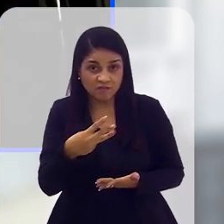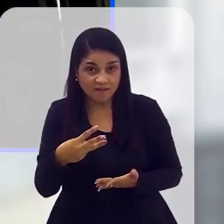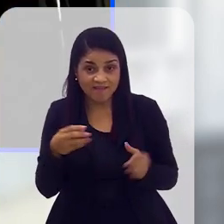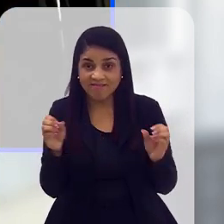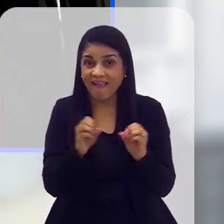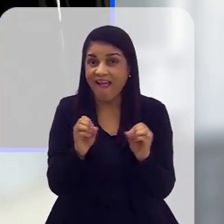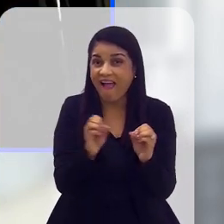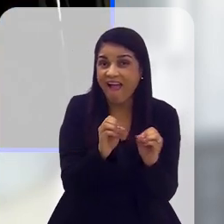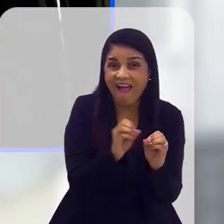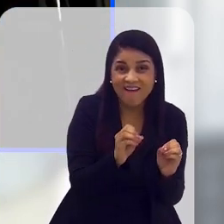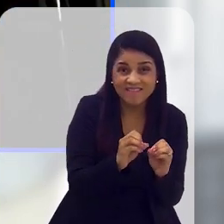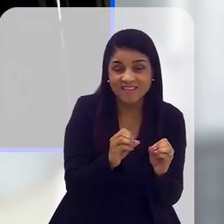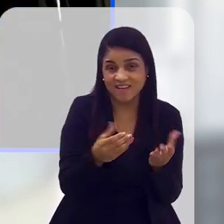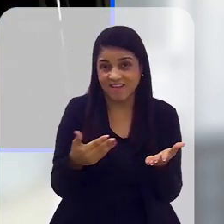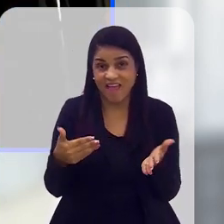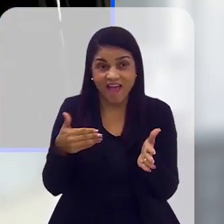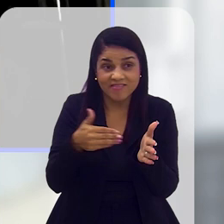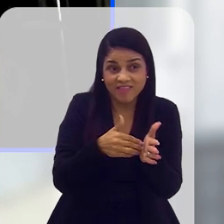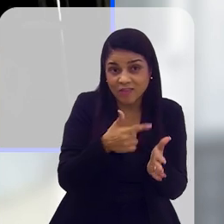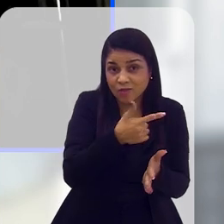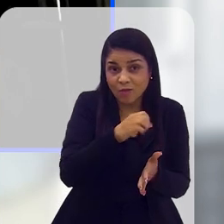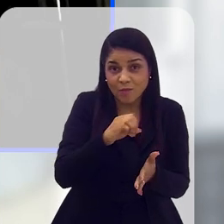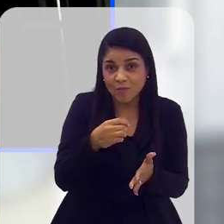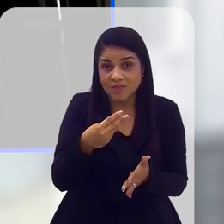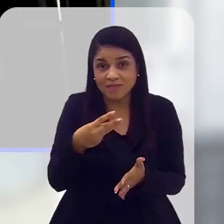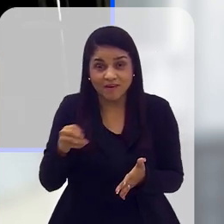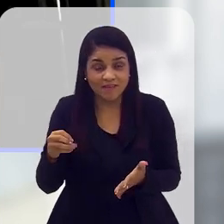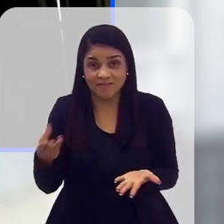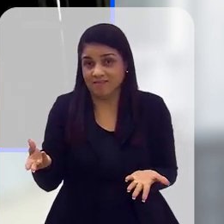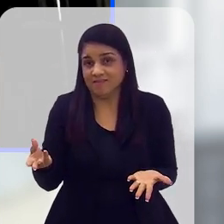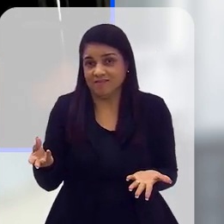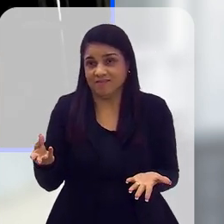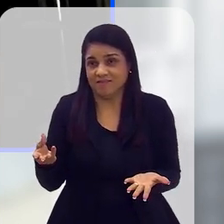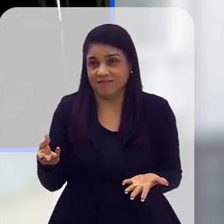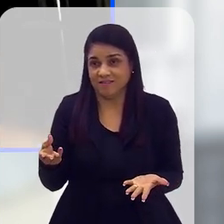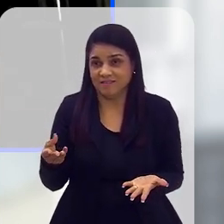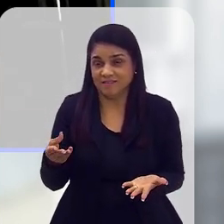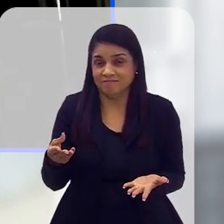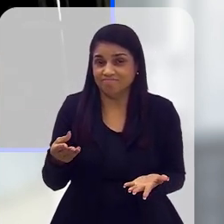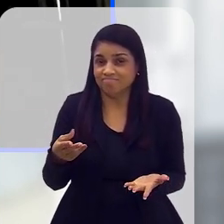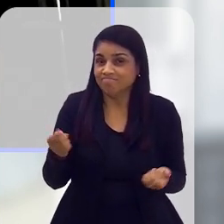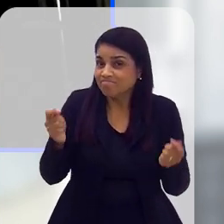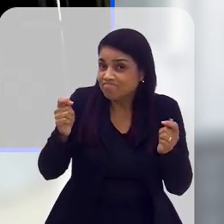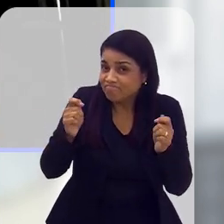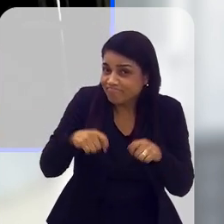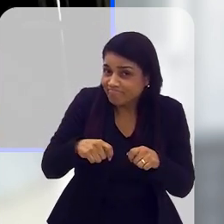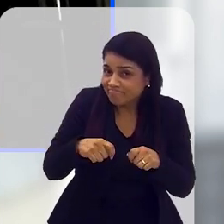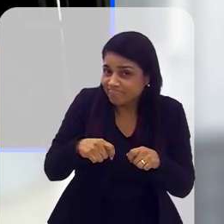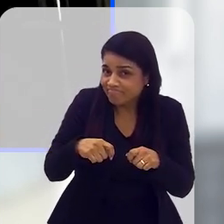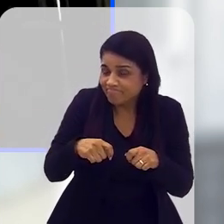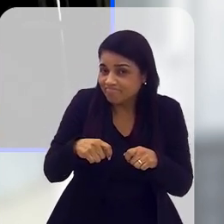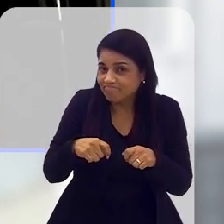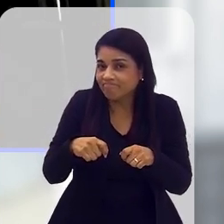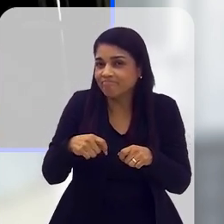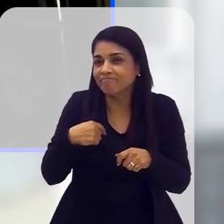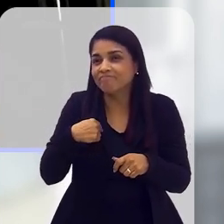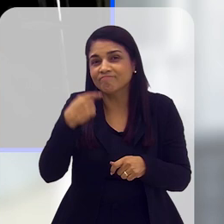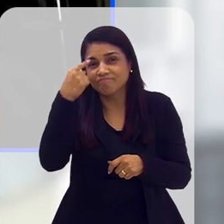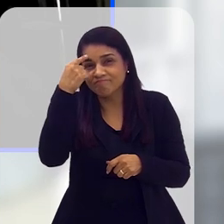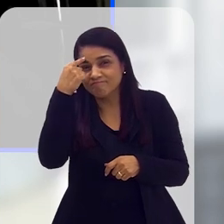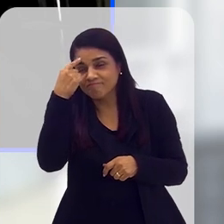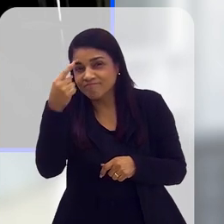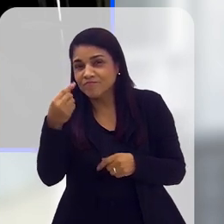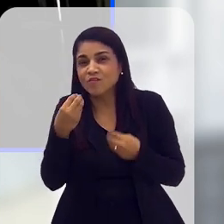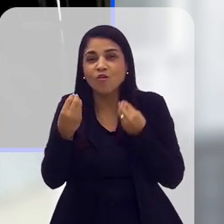foi feito substancialmente. E, inclusive, de uma maneira, com bastante má fé, considerando certas